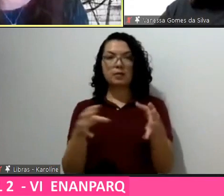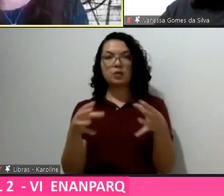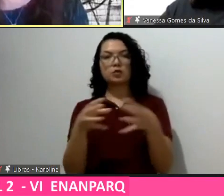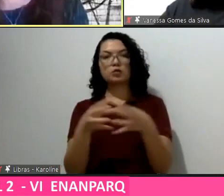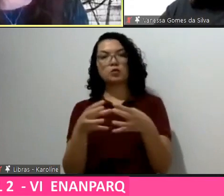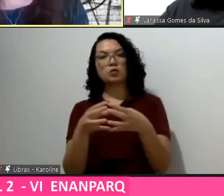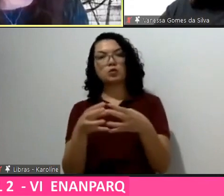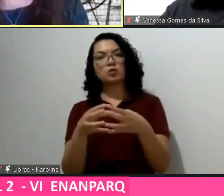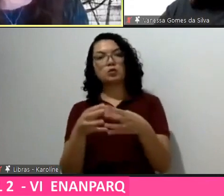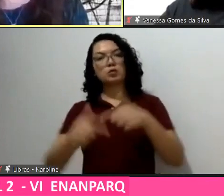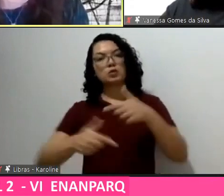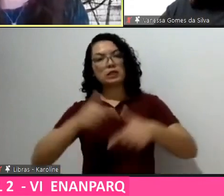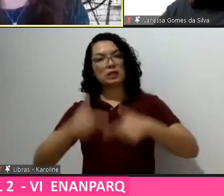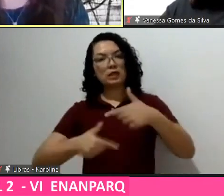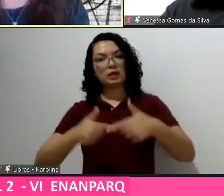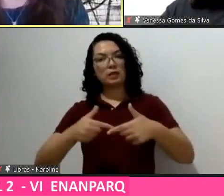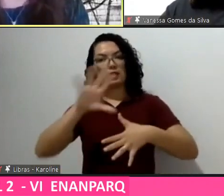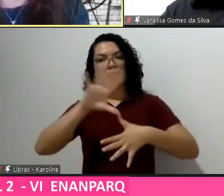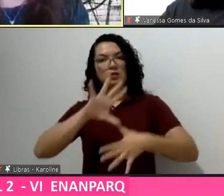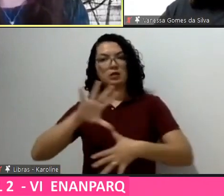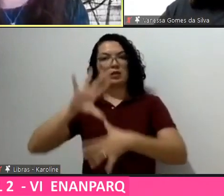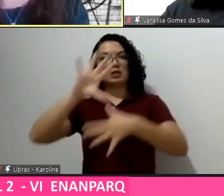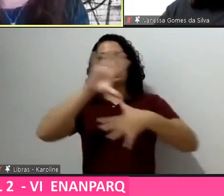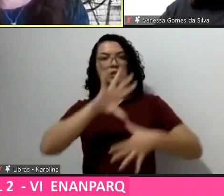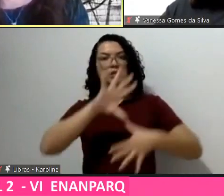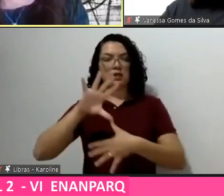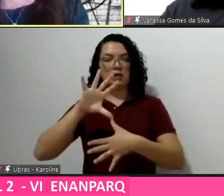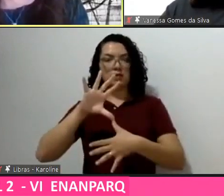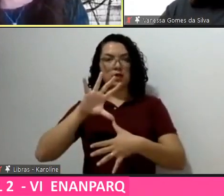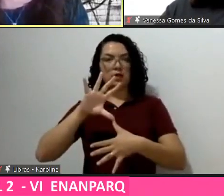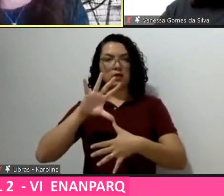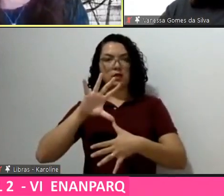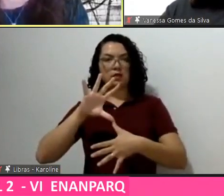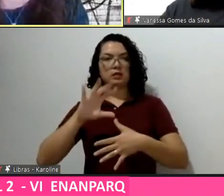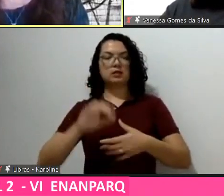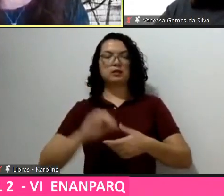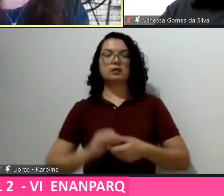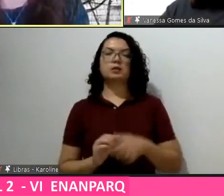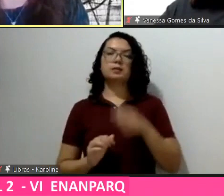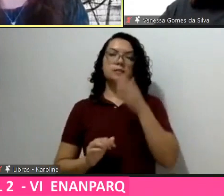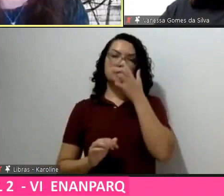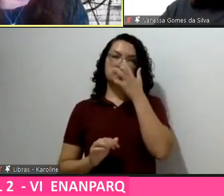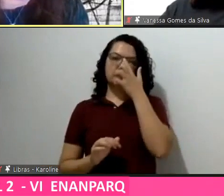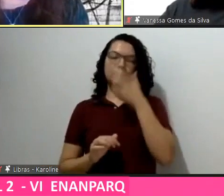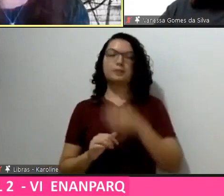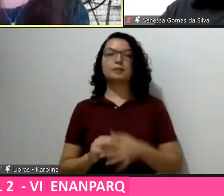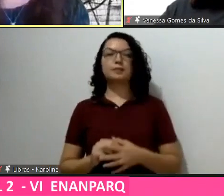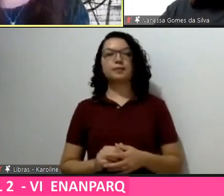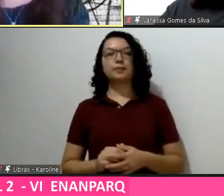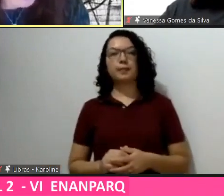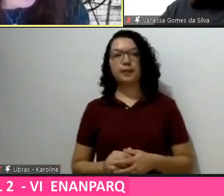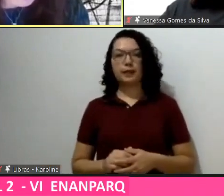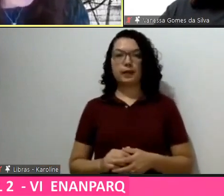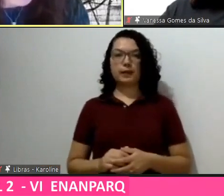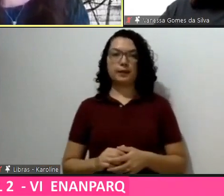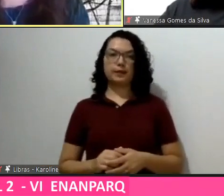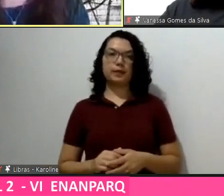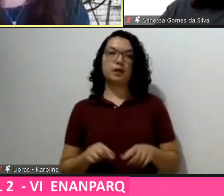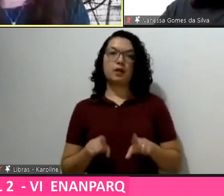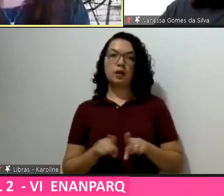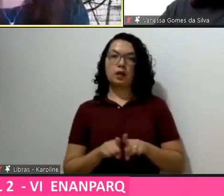Trabalho do International Council for Research and Innovation in Building and Construction, que é o CIB,